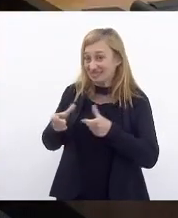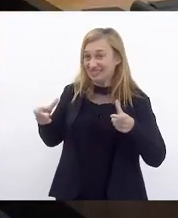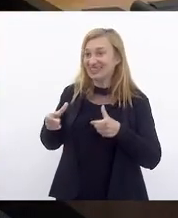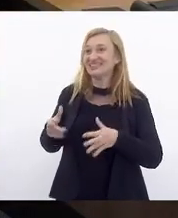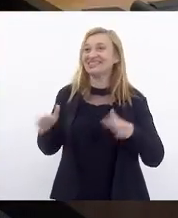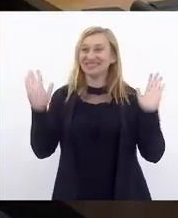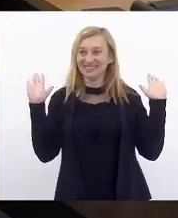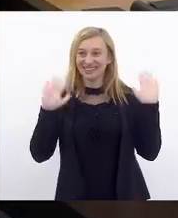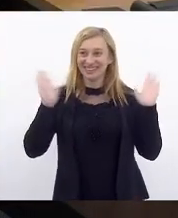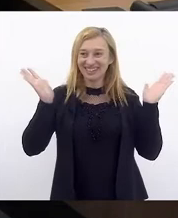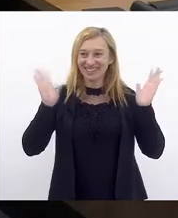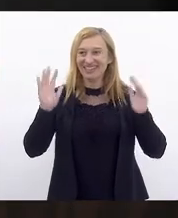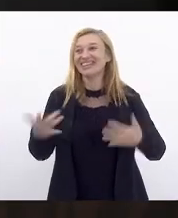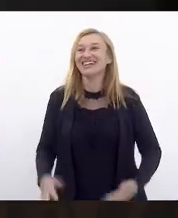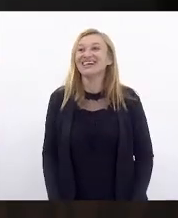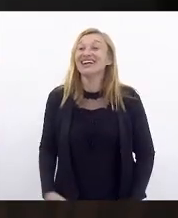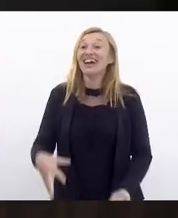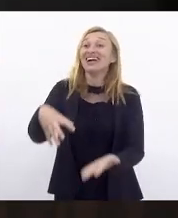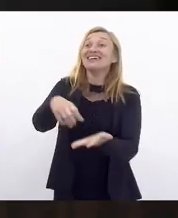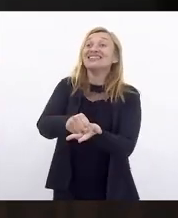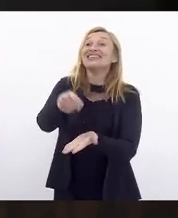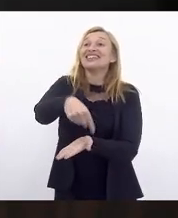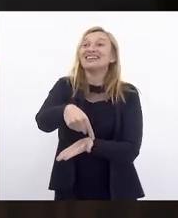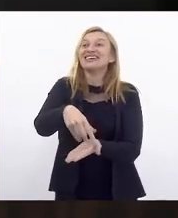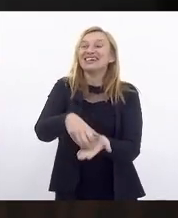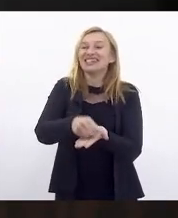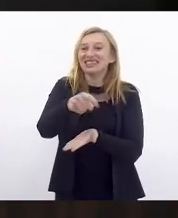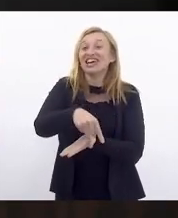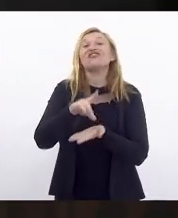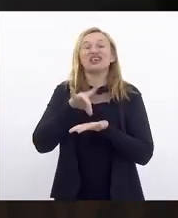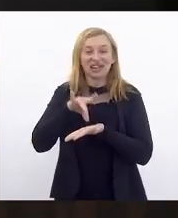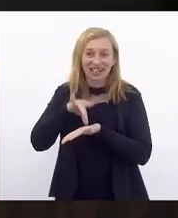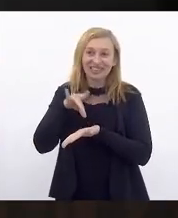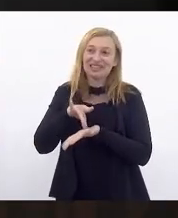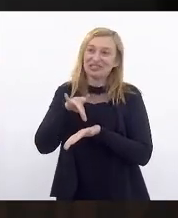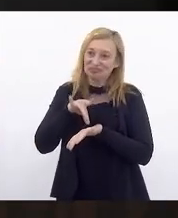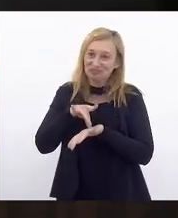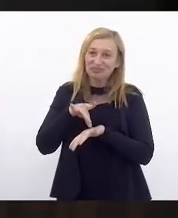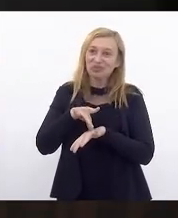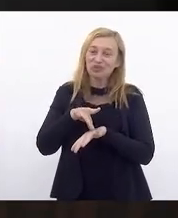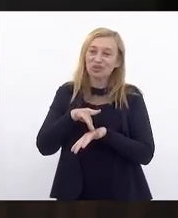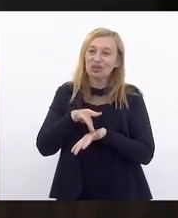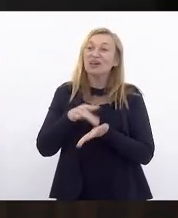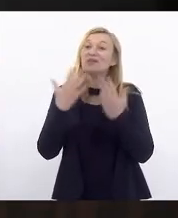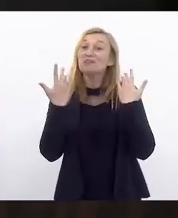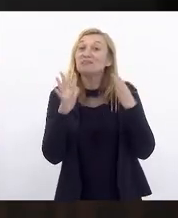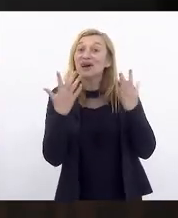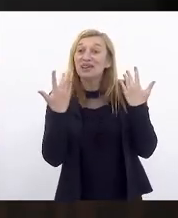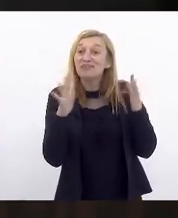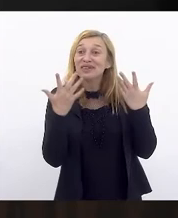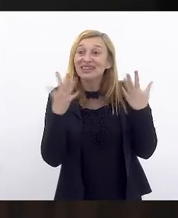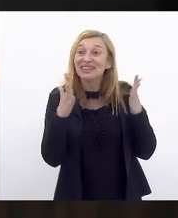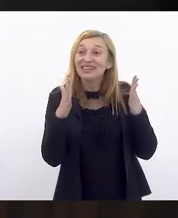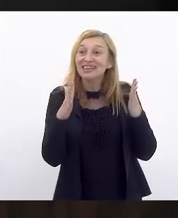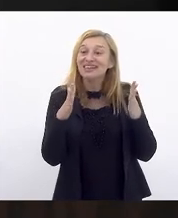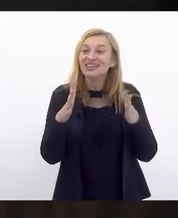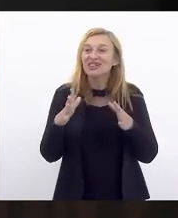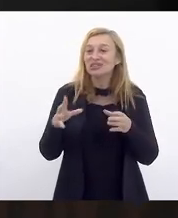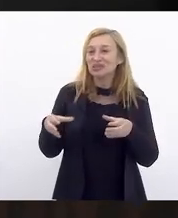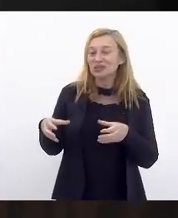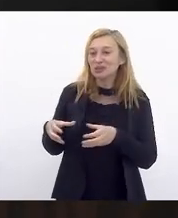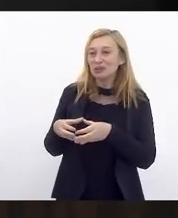esse registro, quero fazer esse registro, verdade, parabenizar a bancada